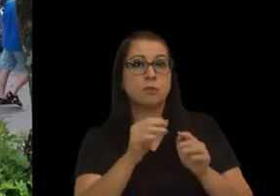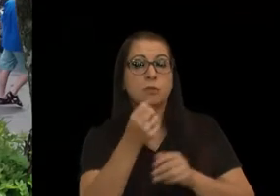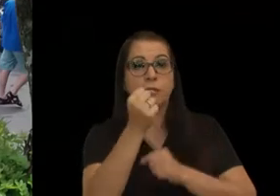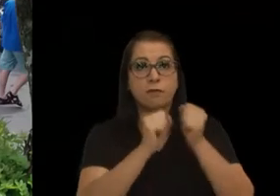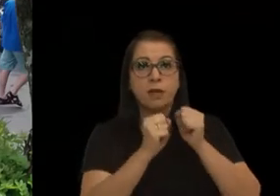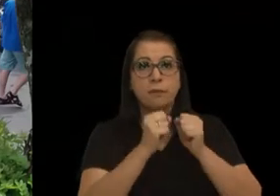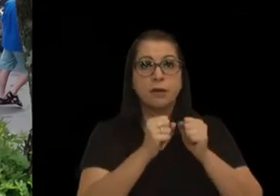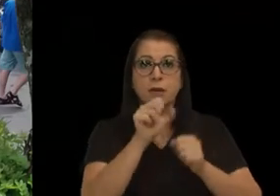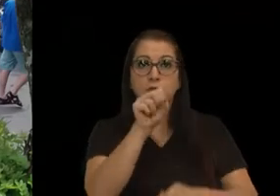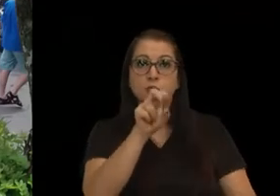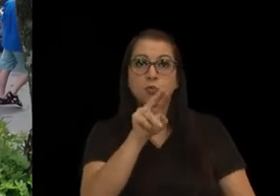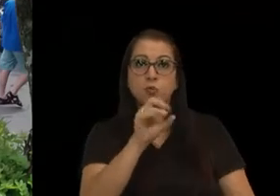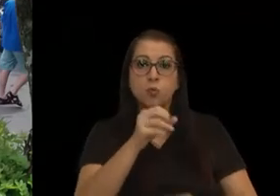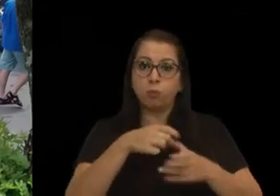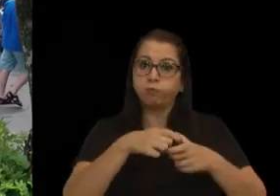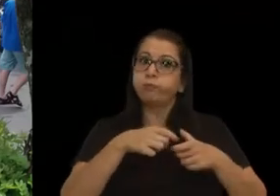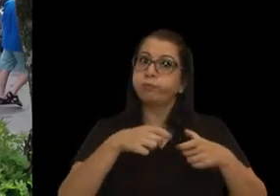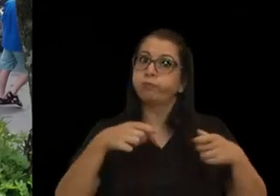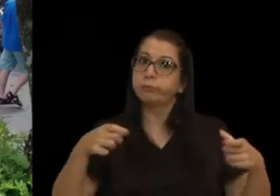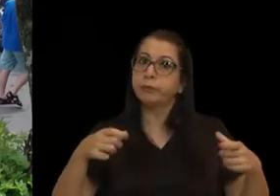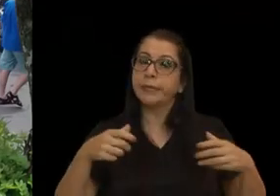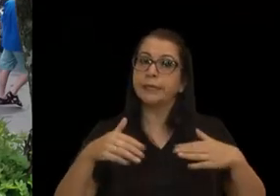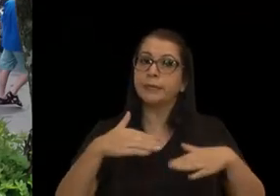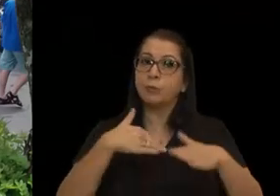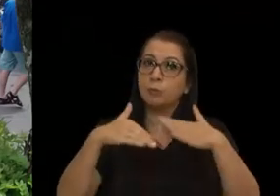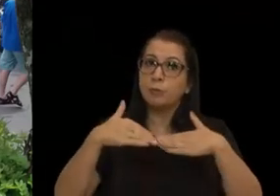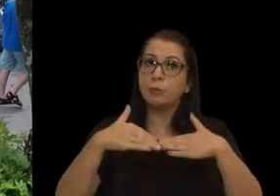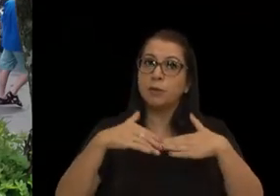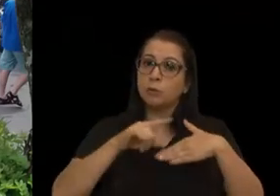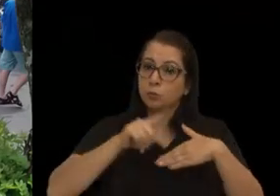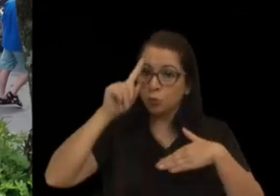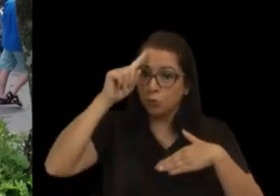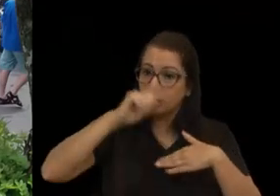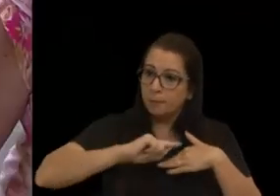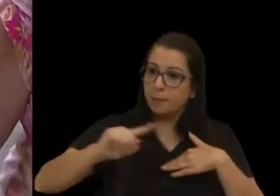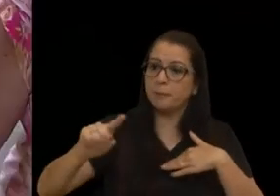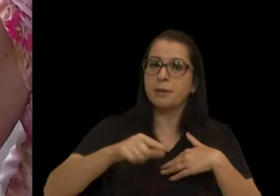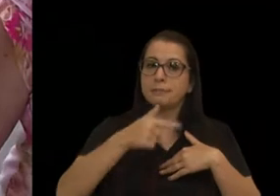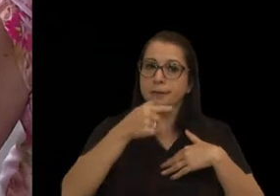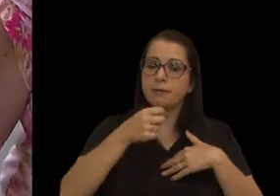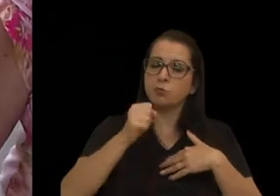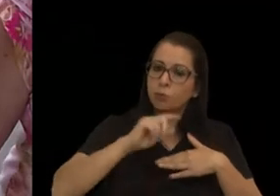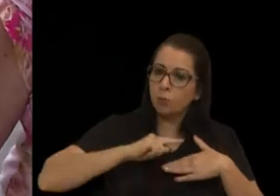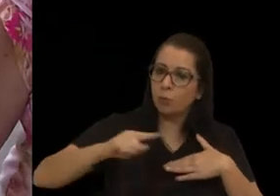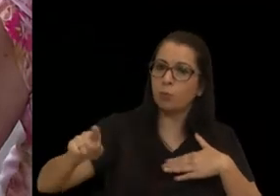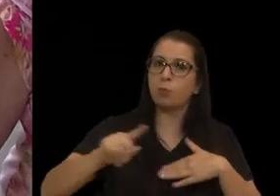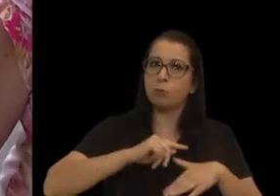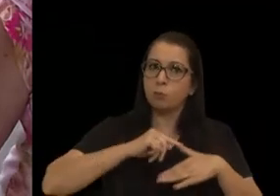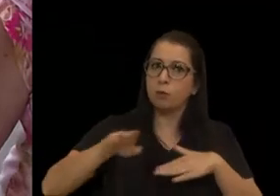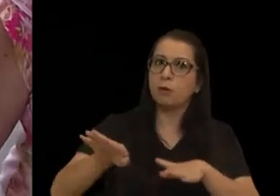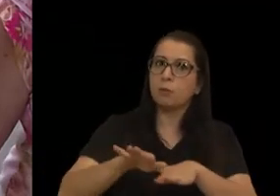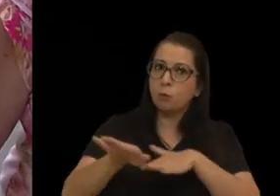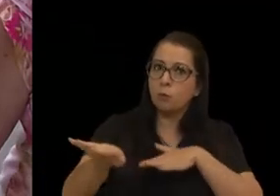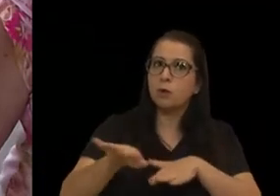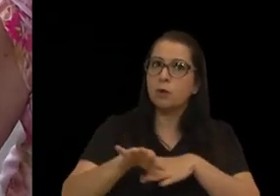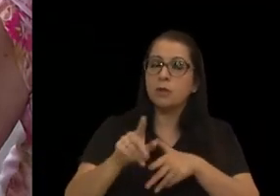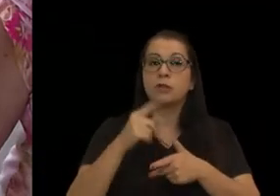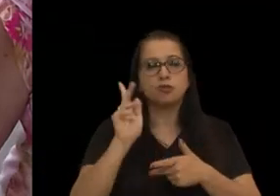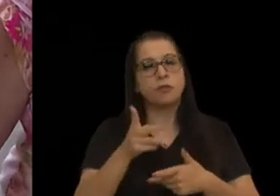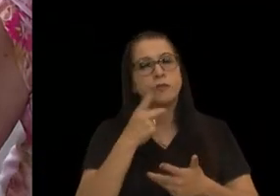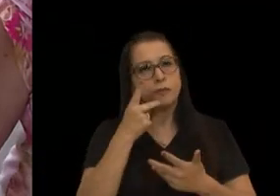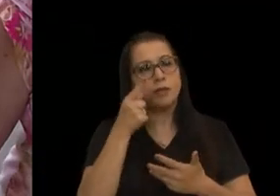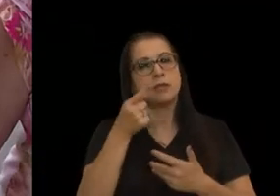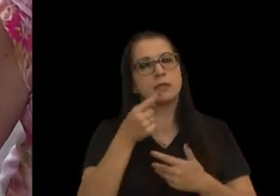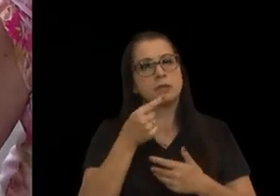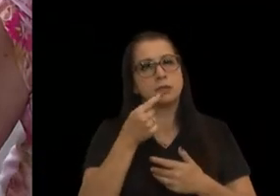crescendo, cruza ali caretas igual a essa, tem dias que sete, oito caretos, já falei aqui